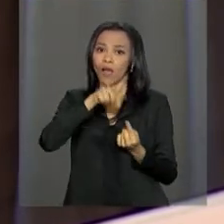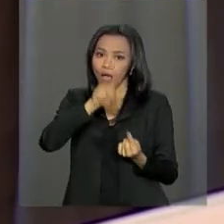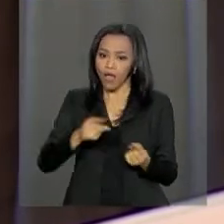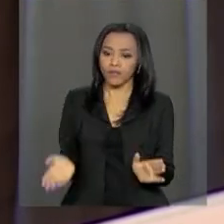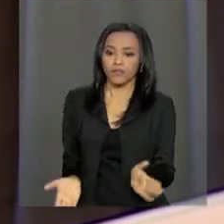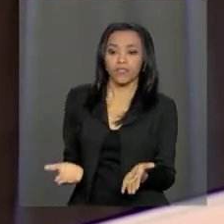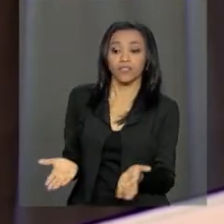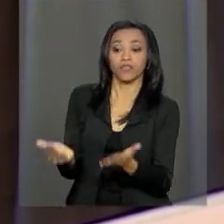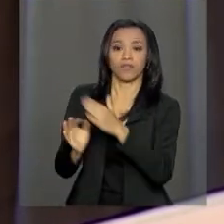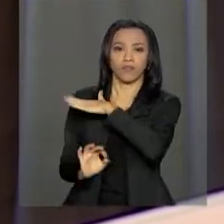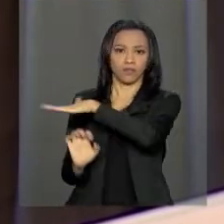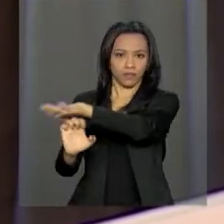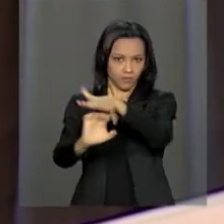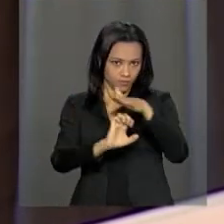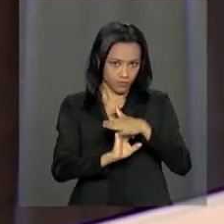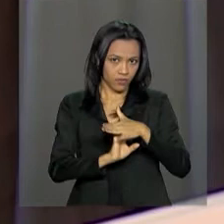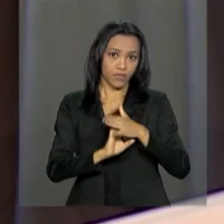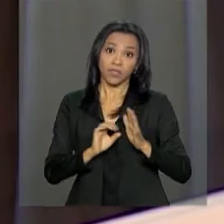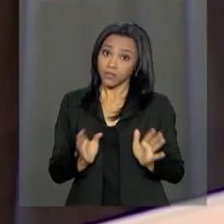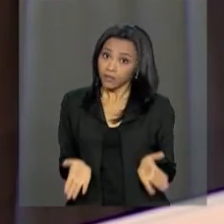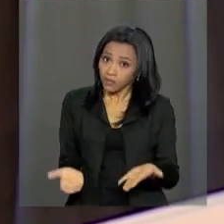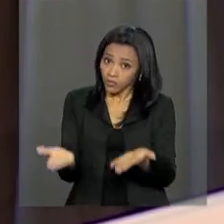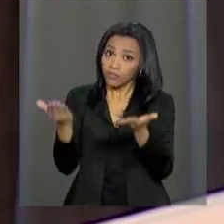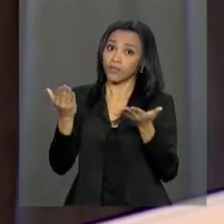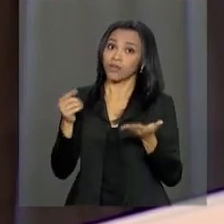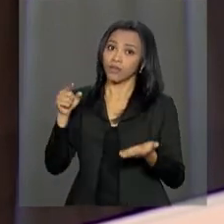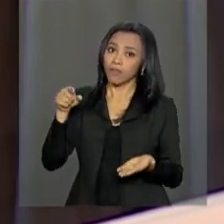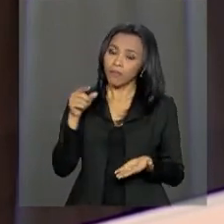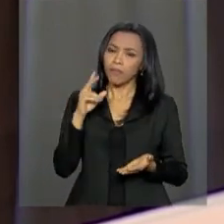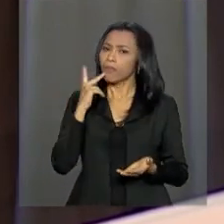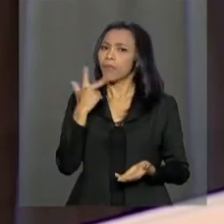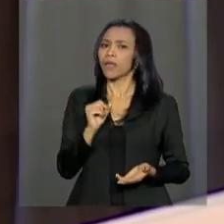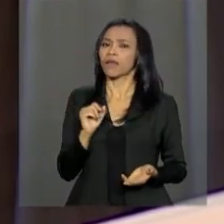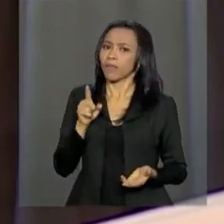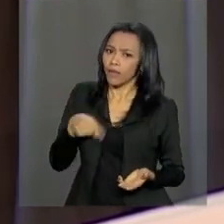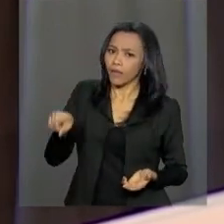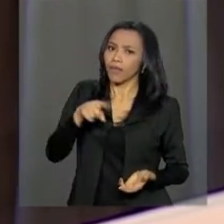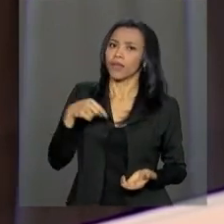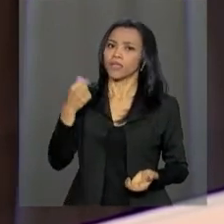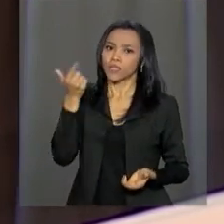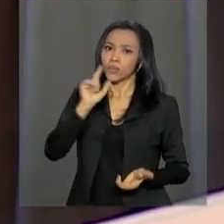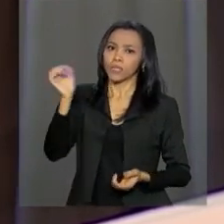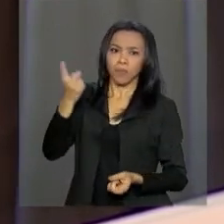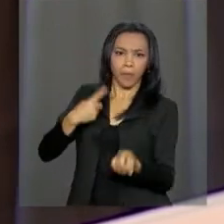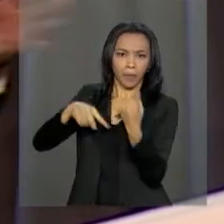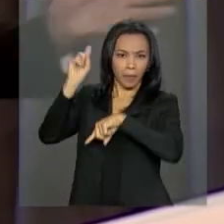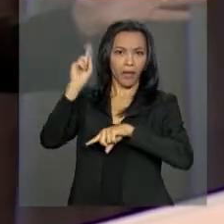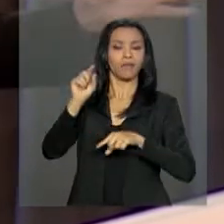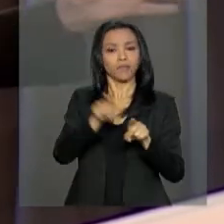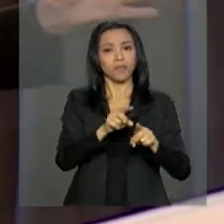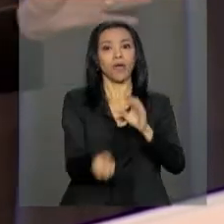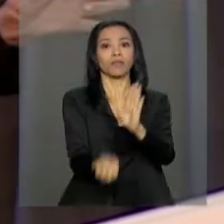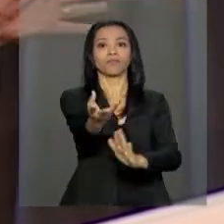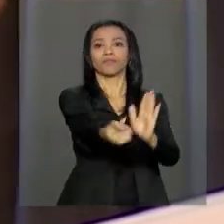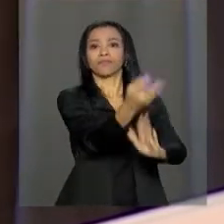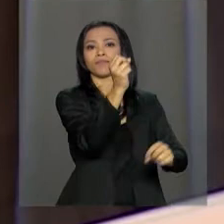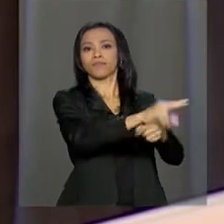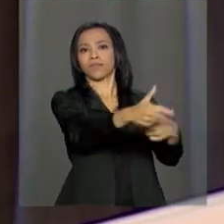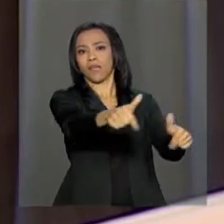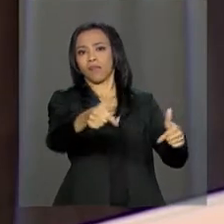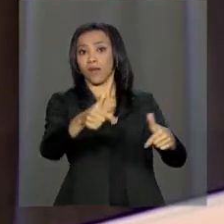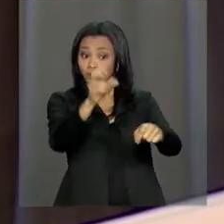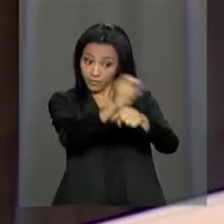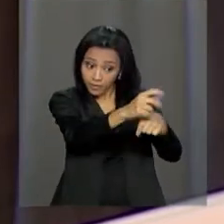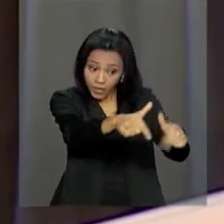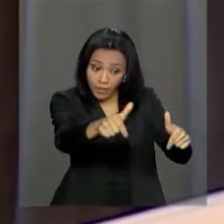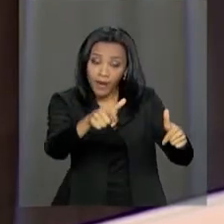iniciativa privada, incentivar o empresariado para que, prosperando a iniciativa privada, se gere emprego, porque o emprego é